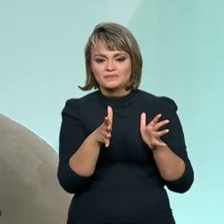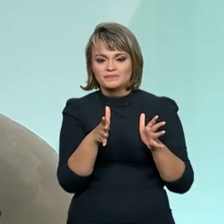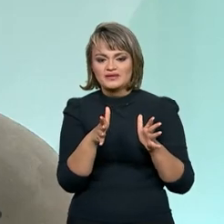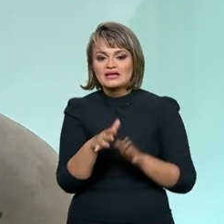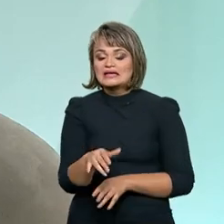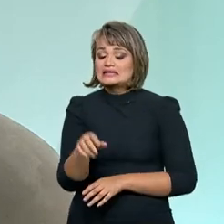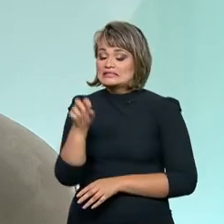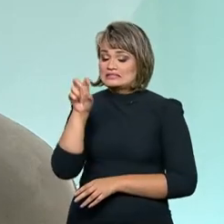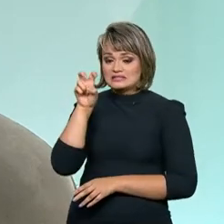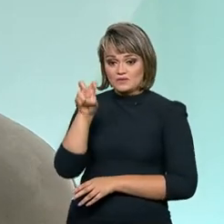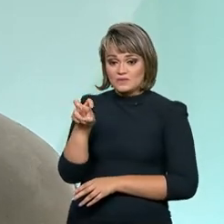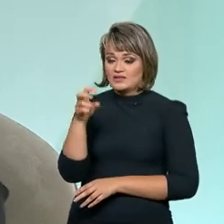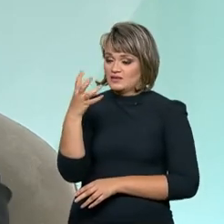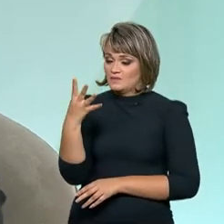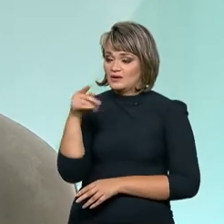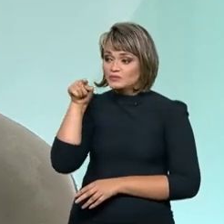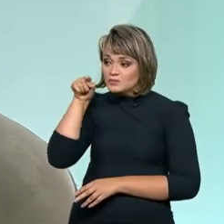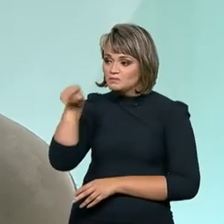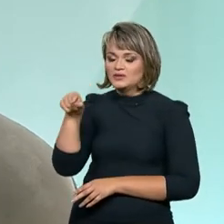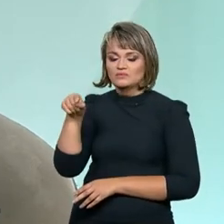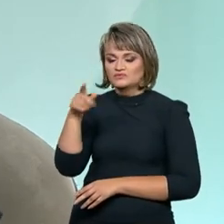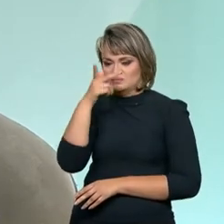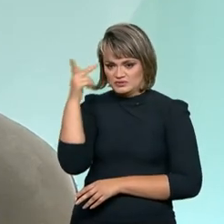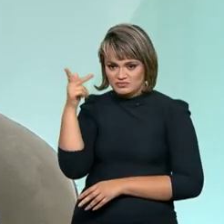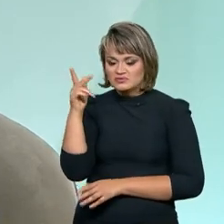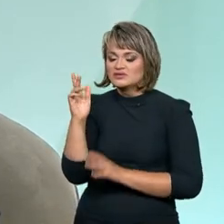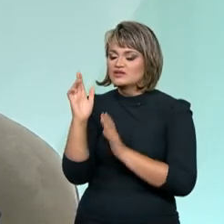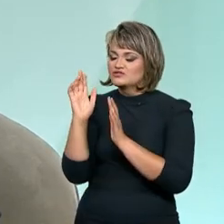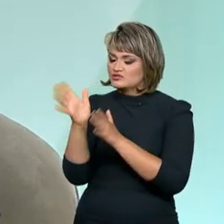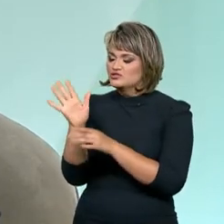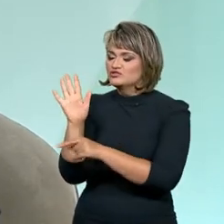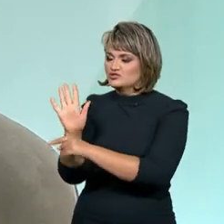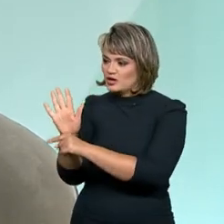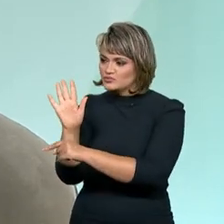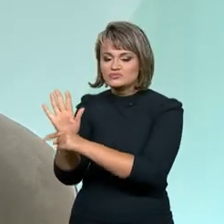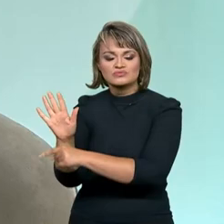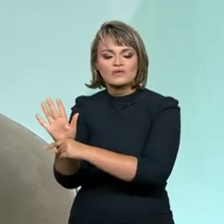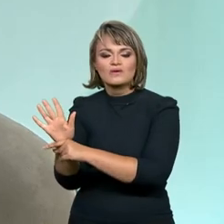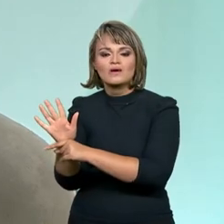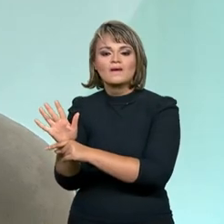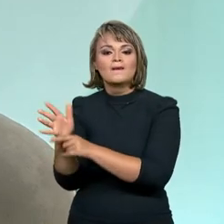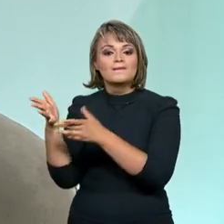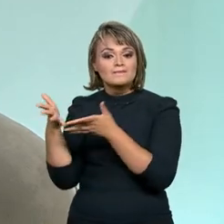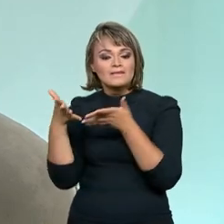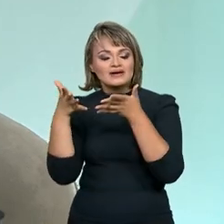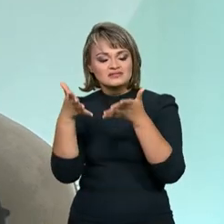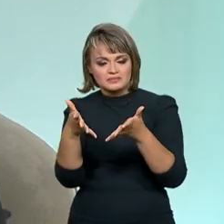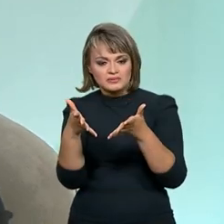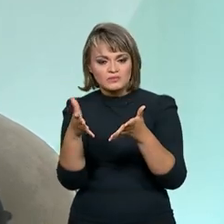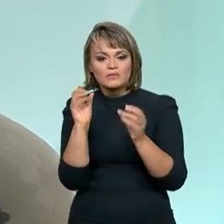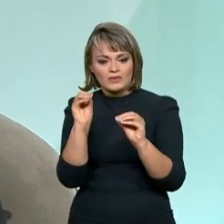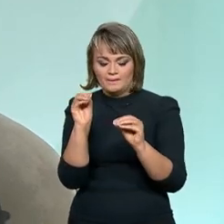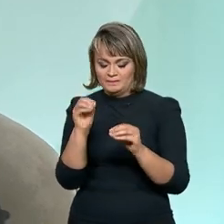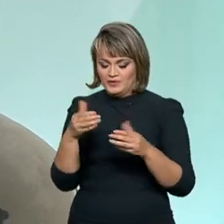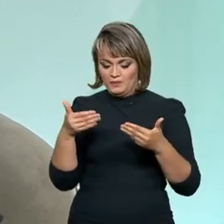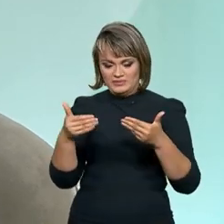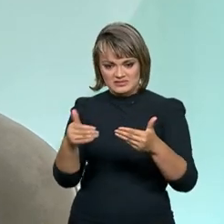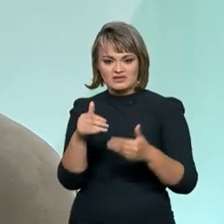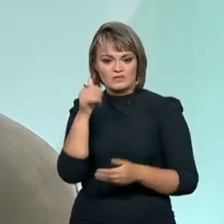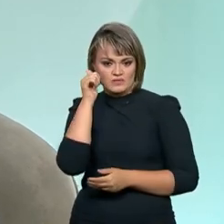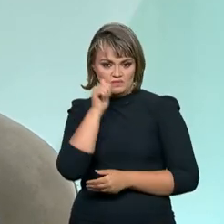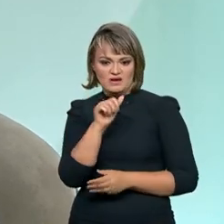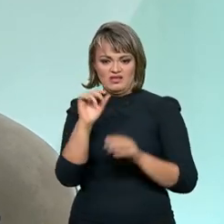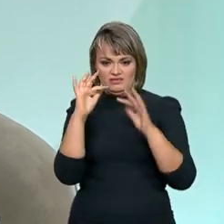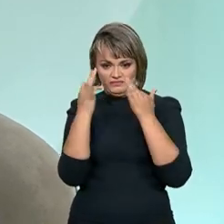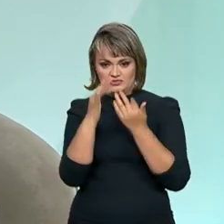mil imigrantes interiorizados por meio da Operação Acolhida, cuja participação do Ministério da Mulher, da Família e dos